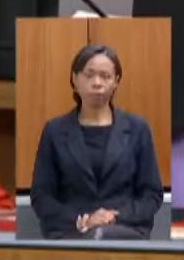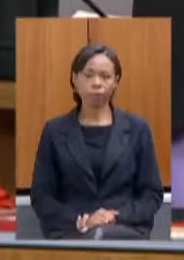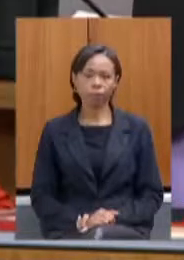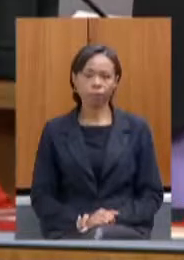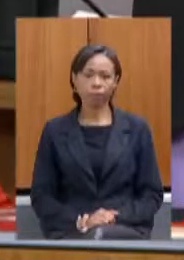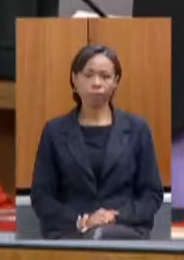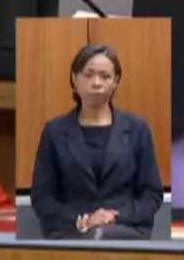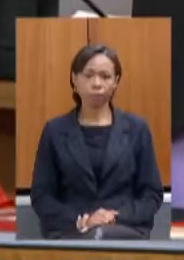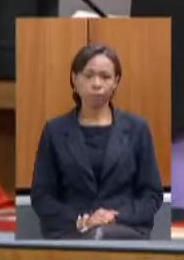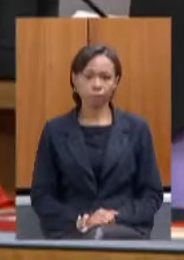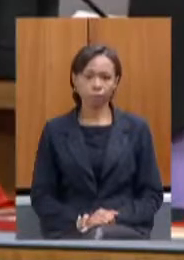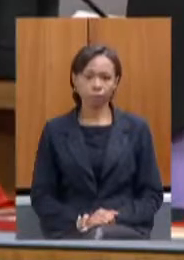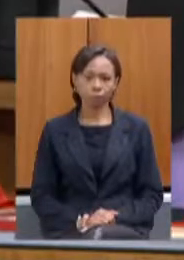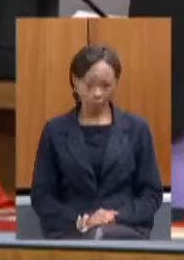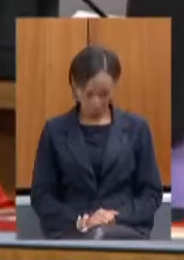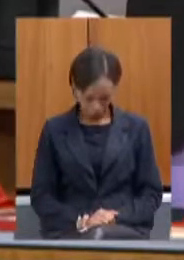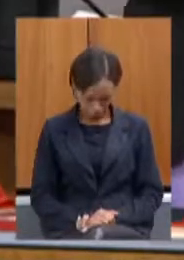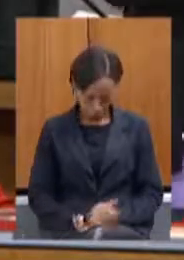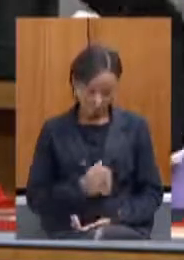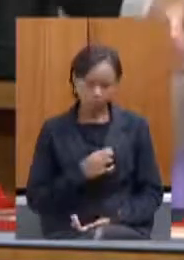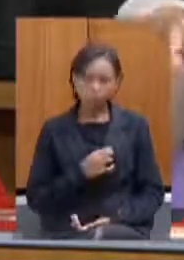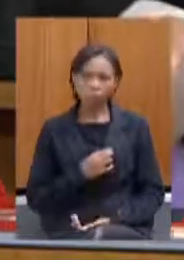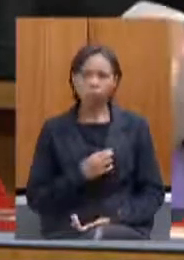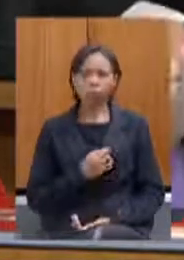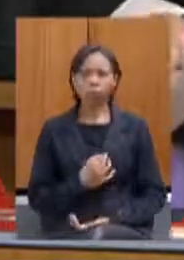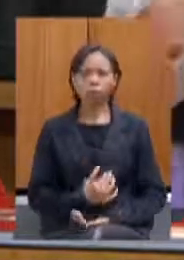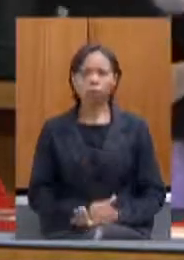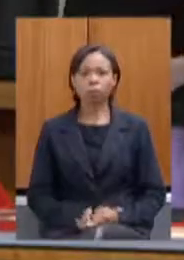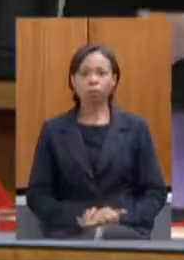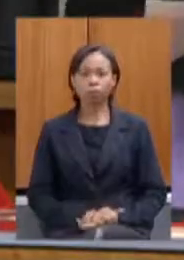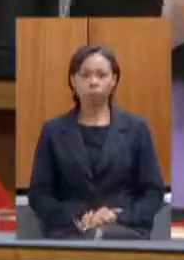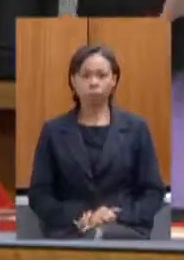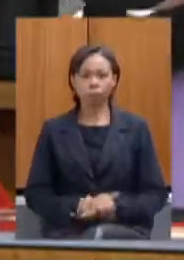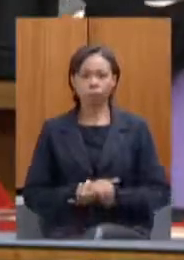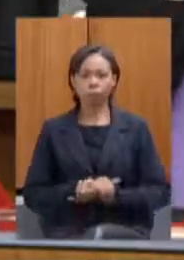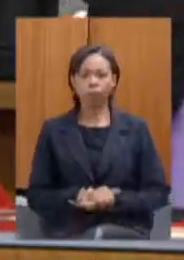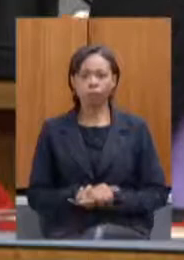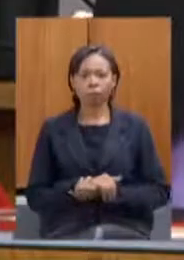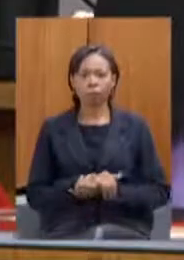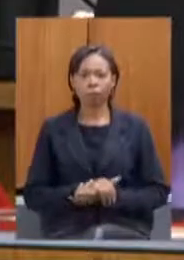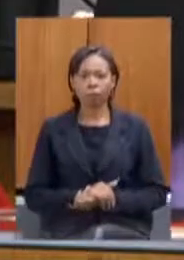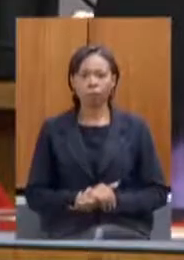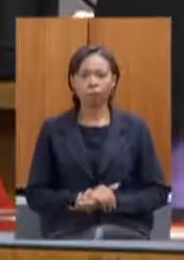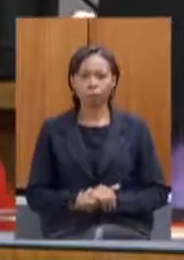fiscalização financeira orçamentária como vota o deputado Virgílio Guimarães